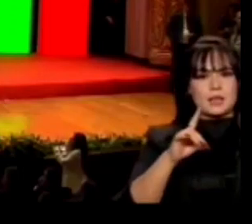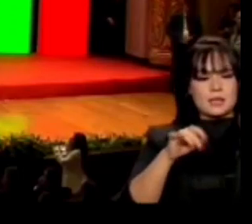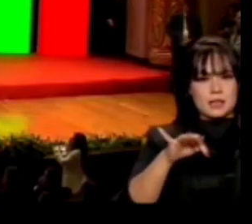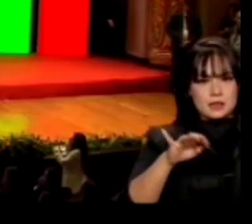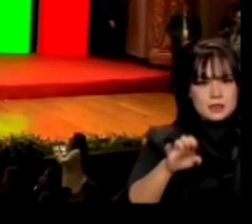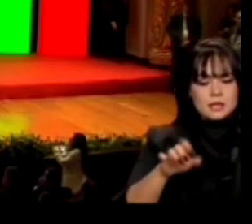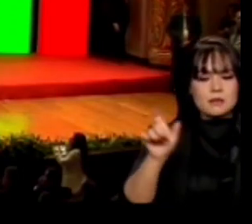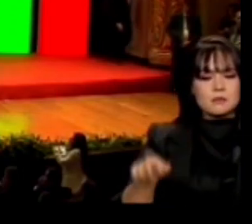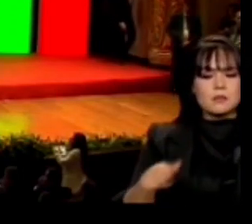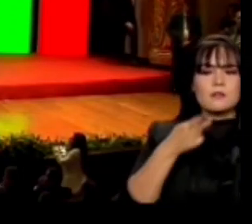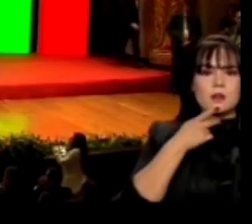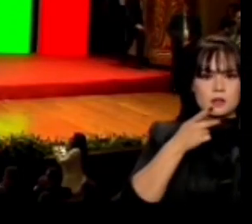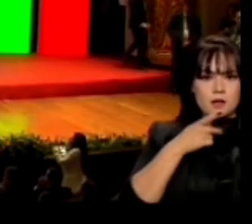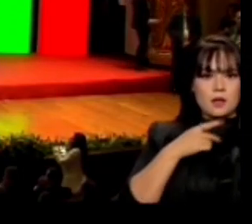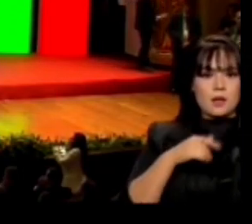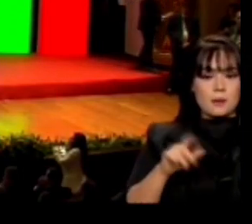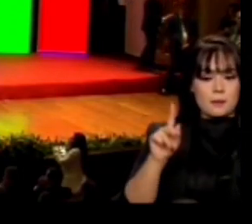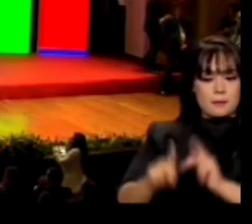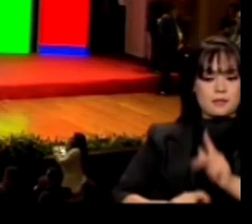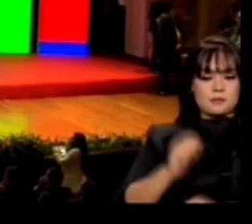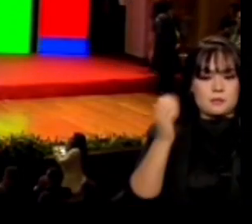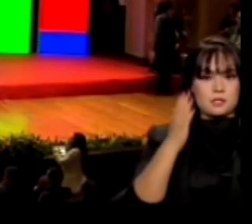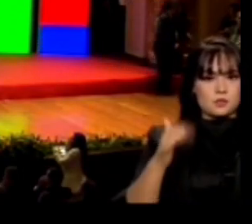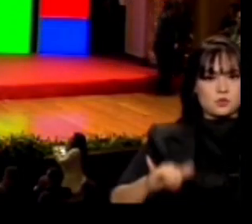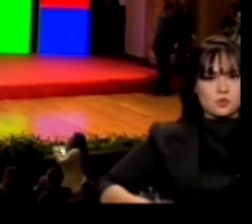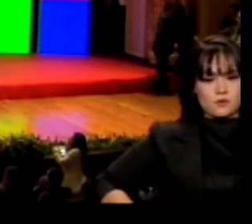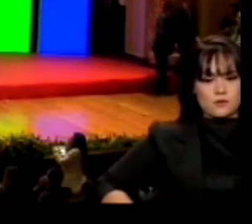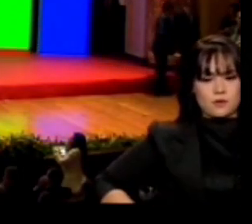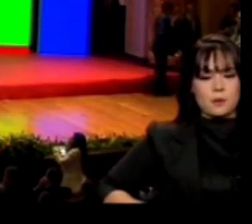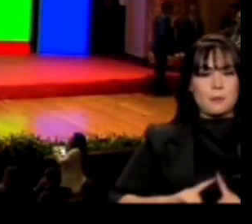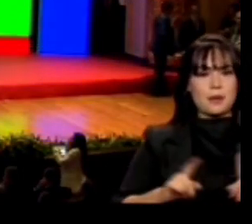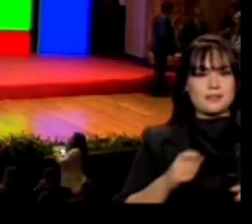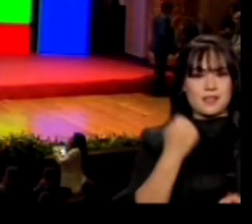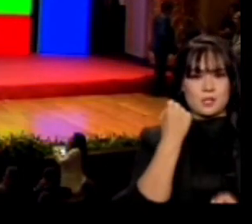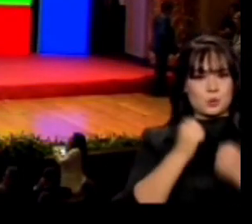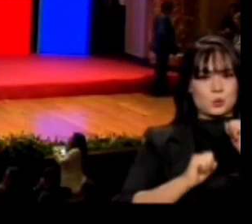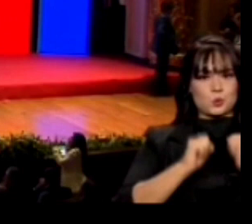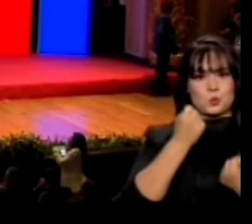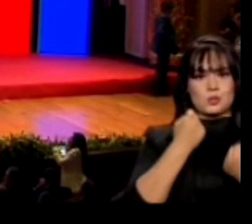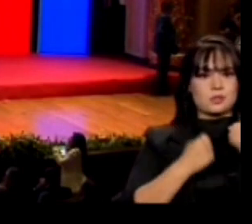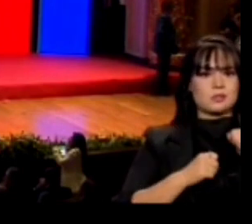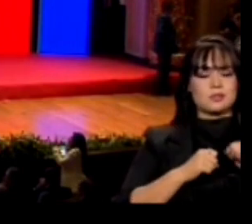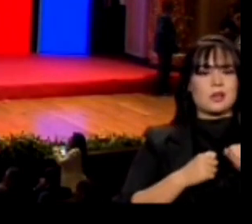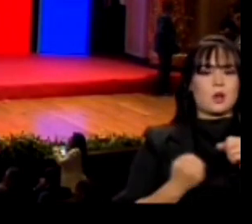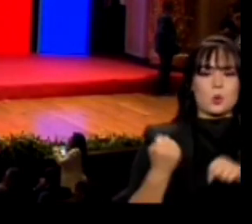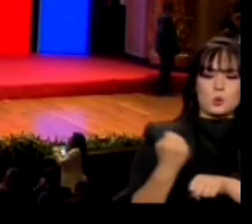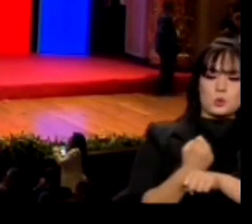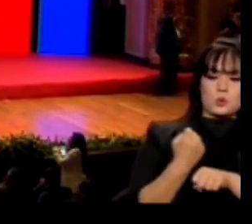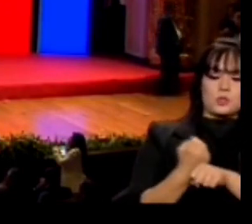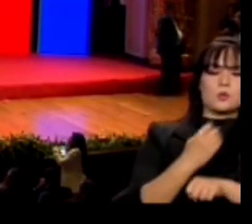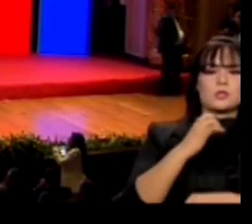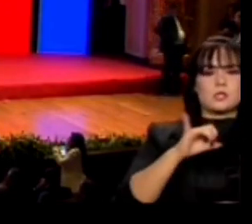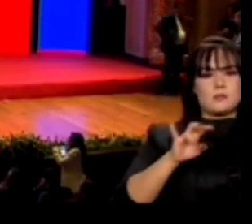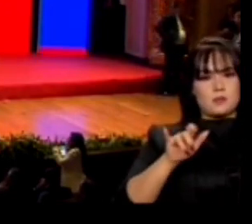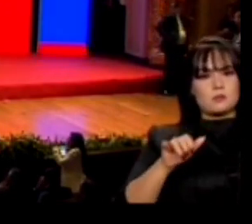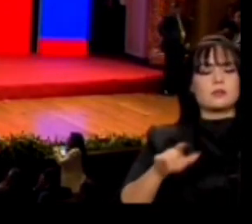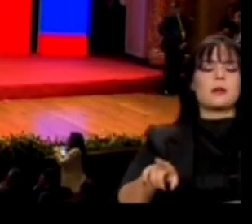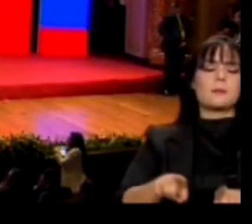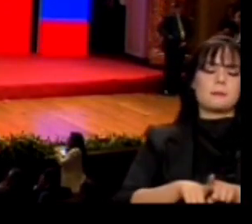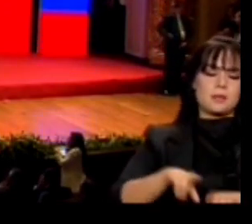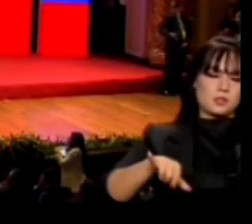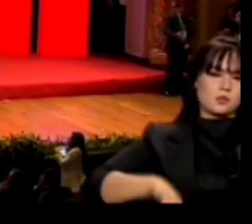O povo brasileiro sofreu, mas também a indústria da construção civil sofreu nesse último período.